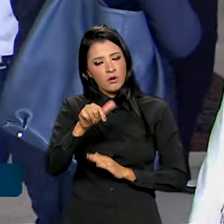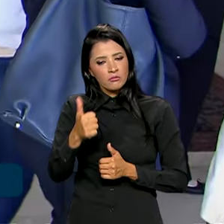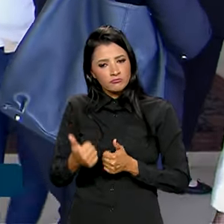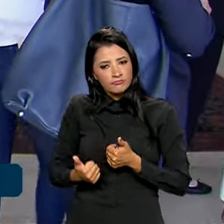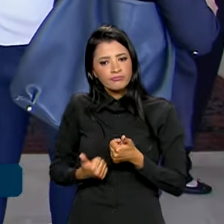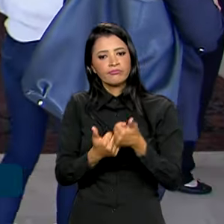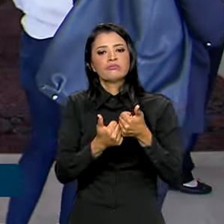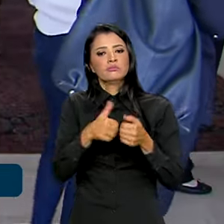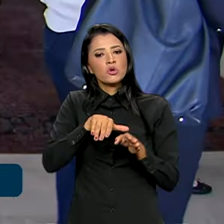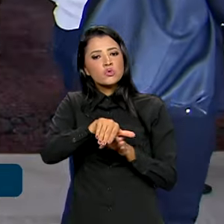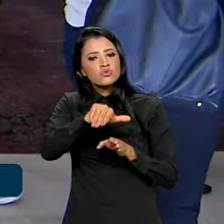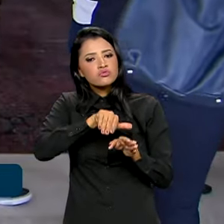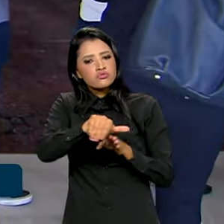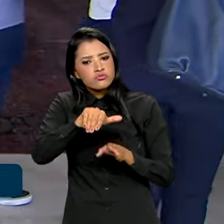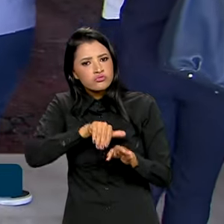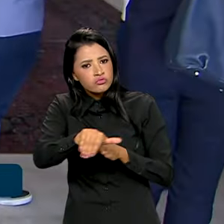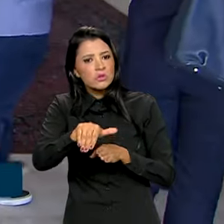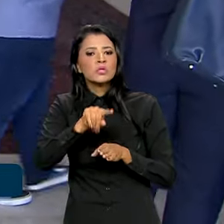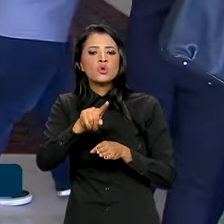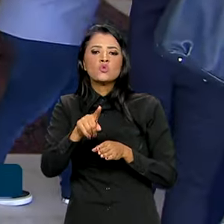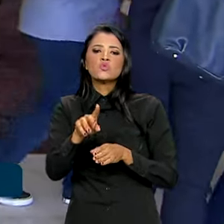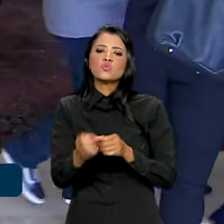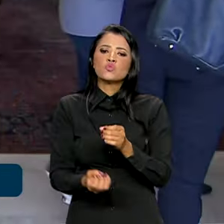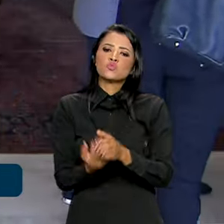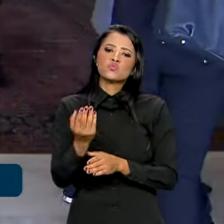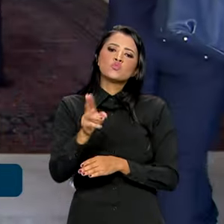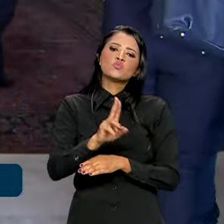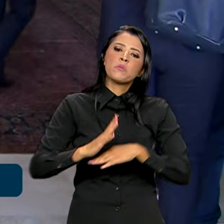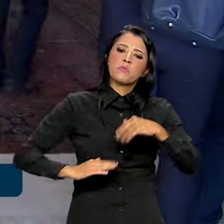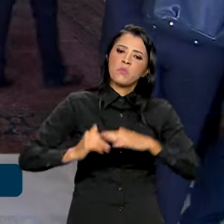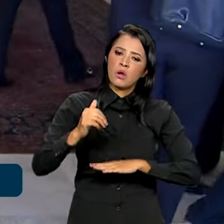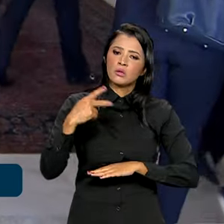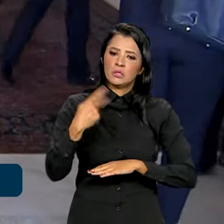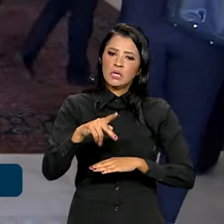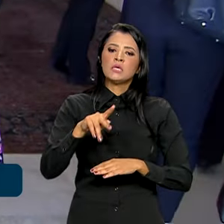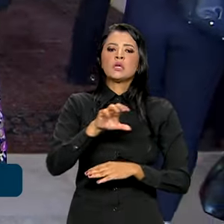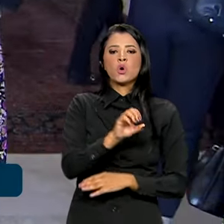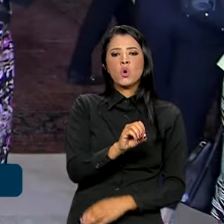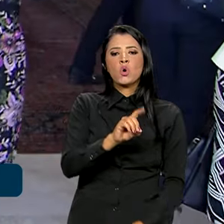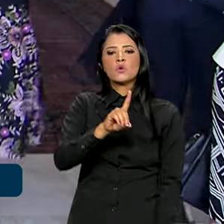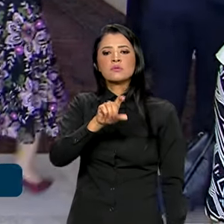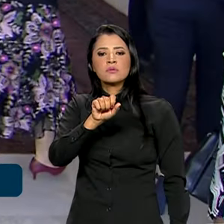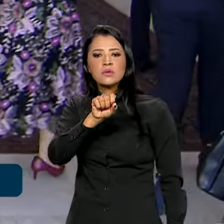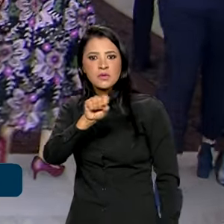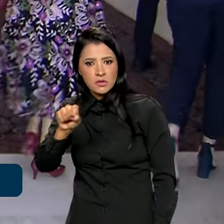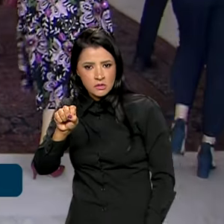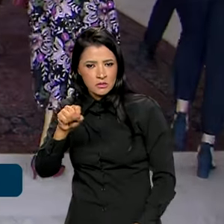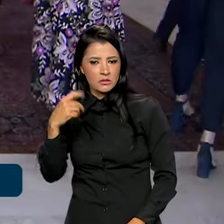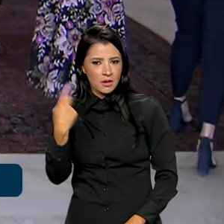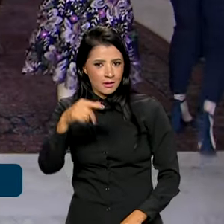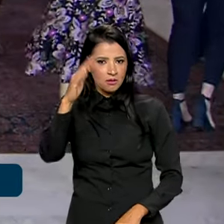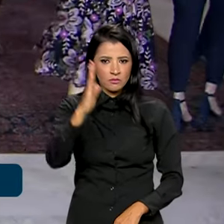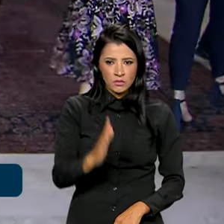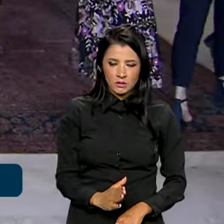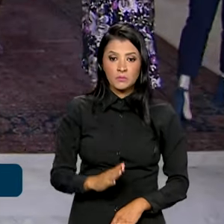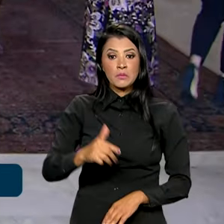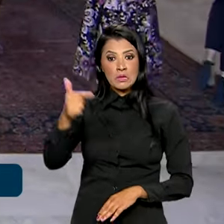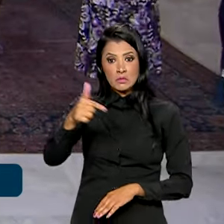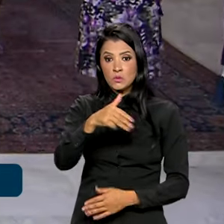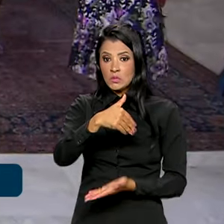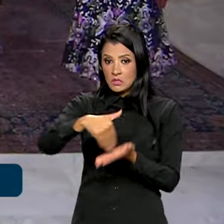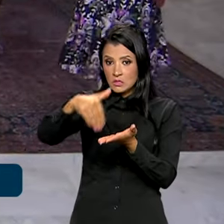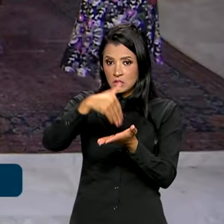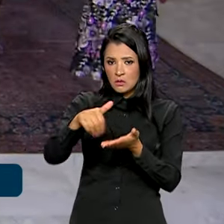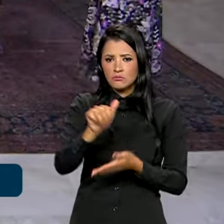orientar a implementação desses ODSs. A vice-secretária